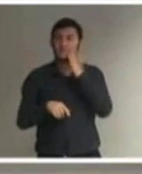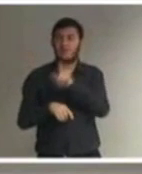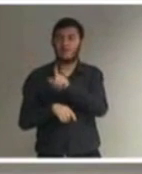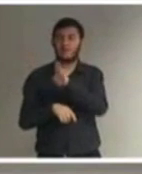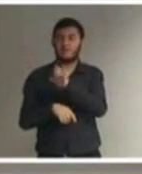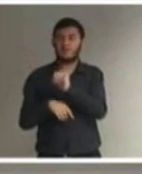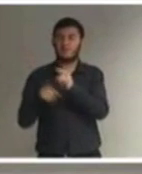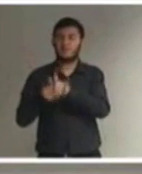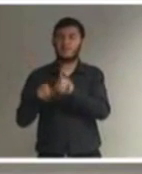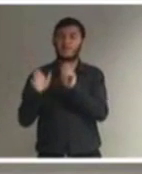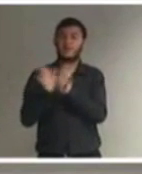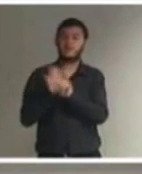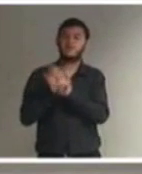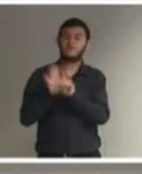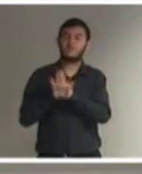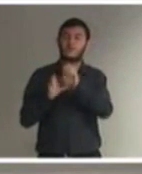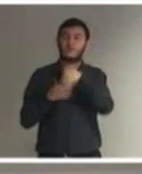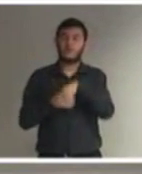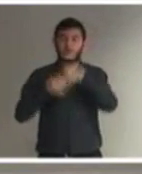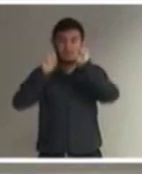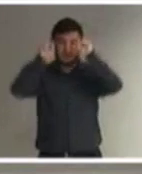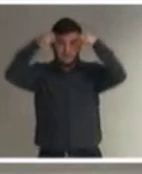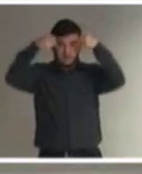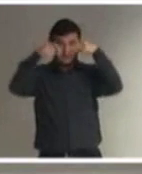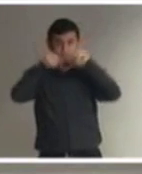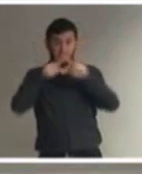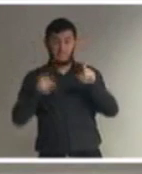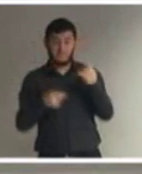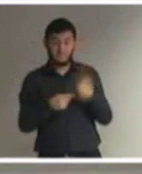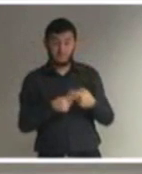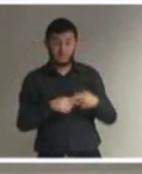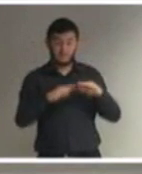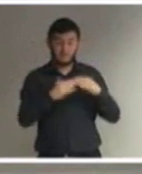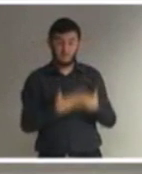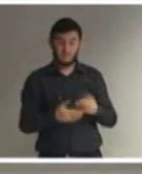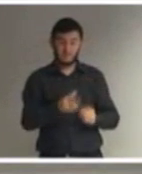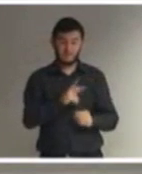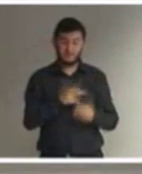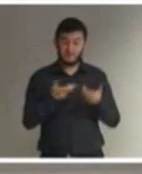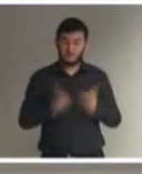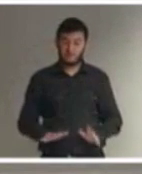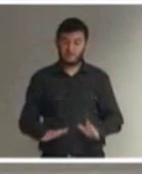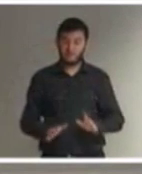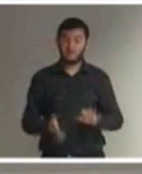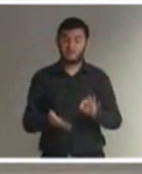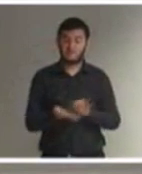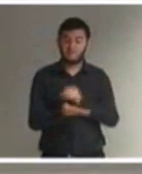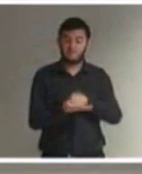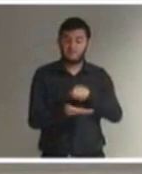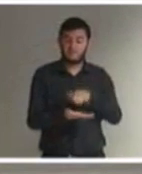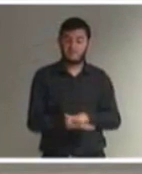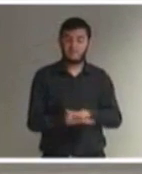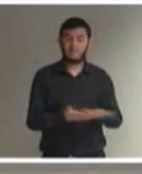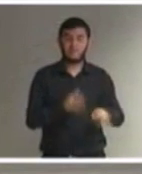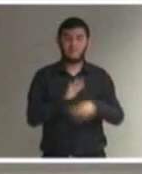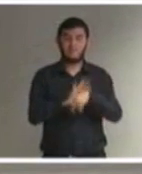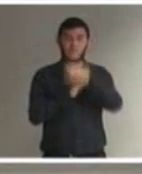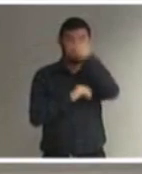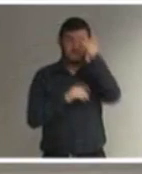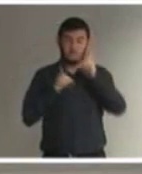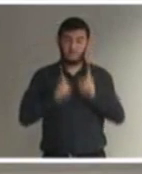escolas privadas não queriam estar obrigadas a receber as matrículas de pessoas com deficiência, e